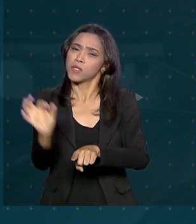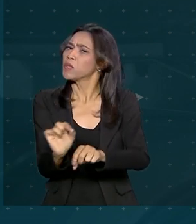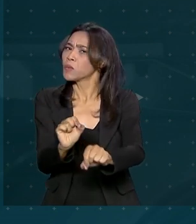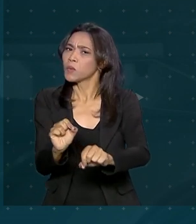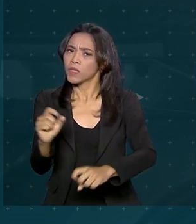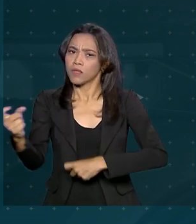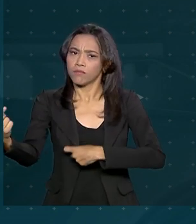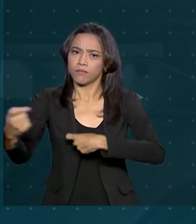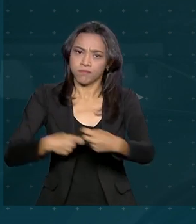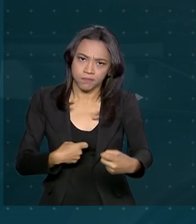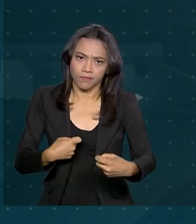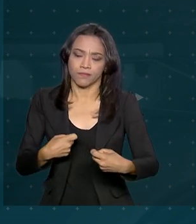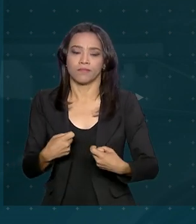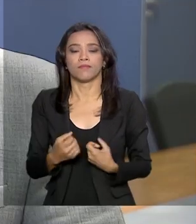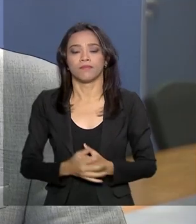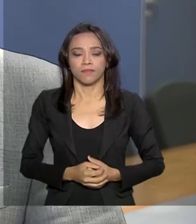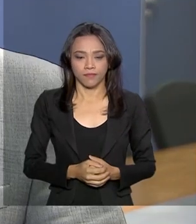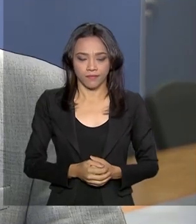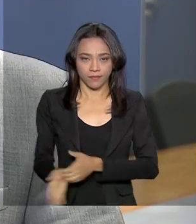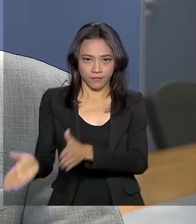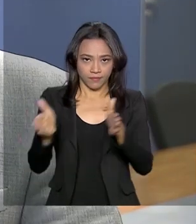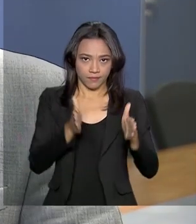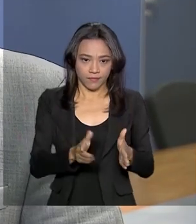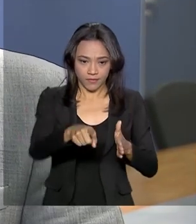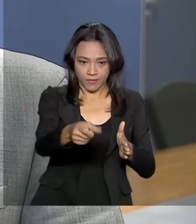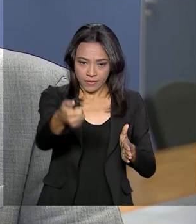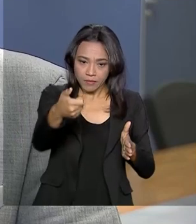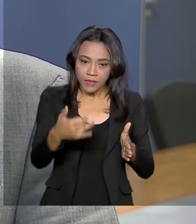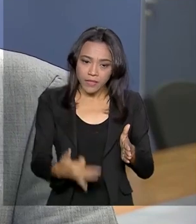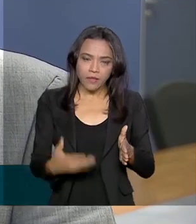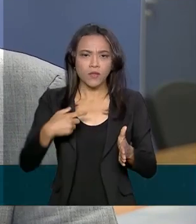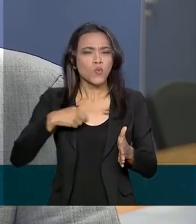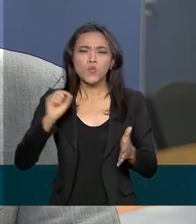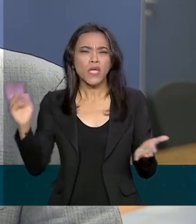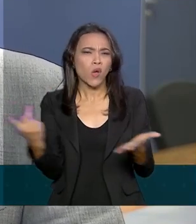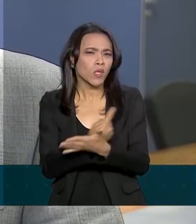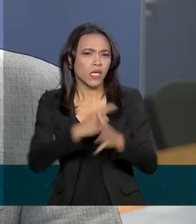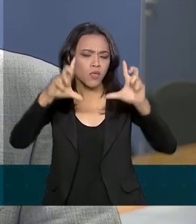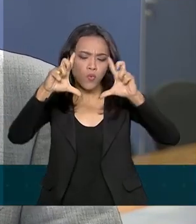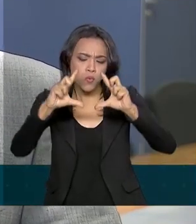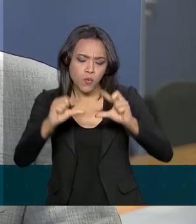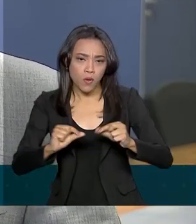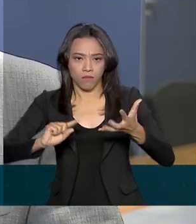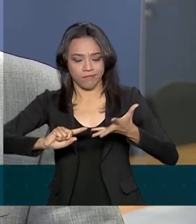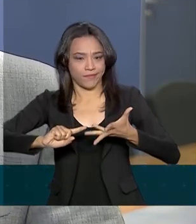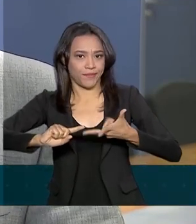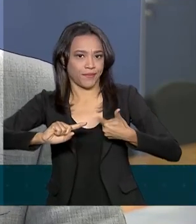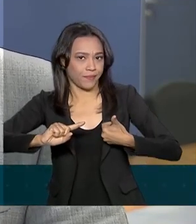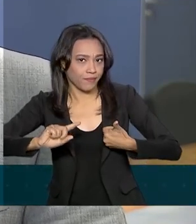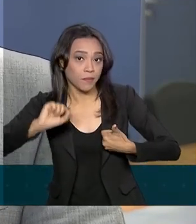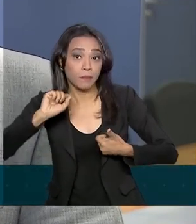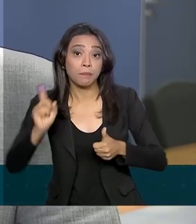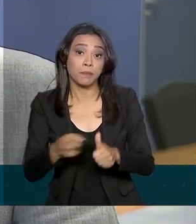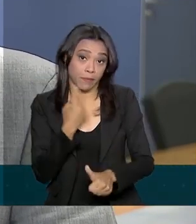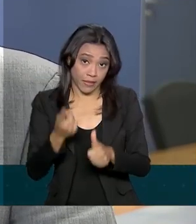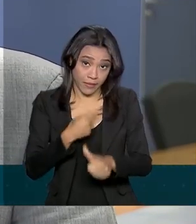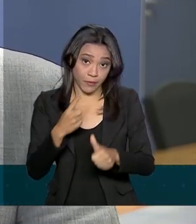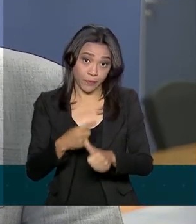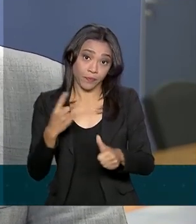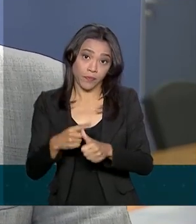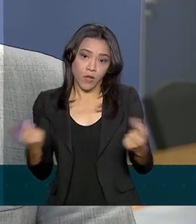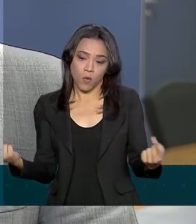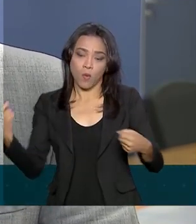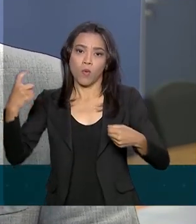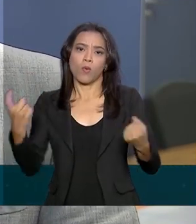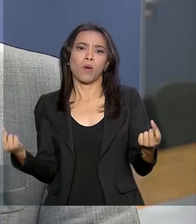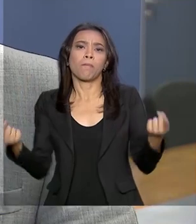nos casos de estupro. Nós estamos atribuindo a vários fatores. Um deles é a atuação integrada da União dos